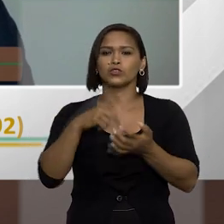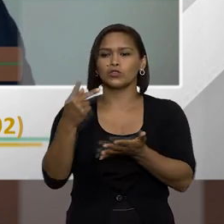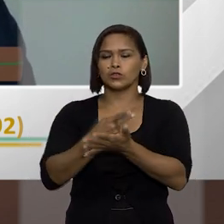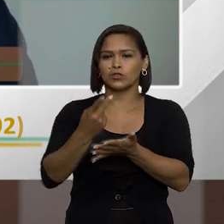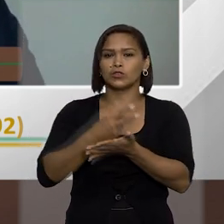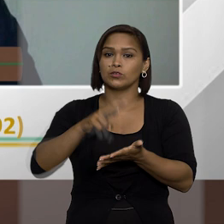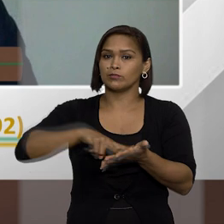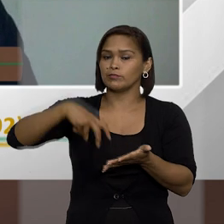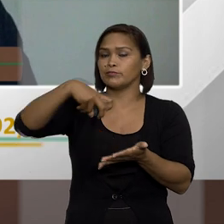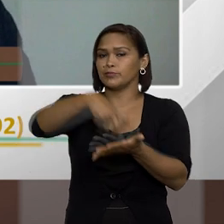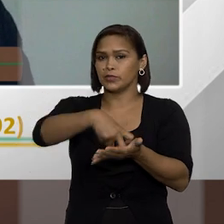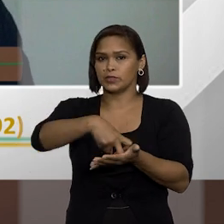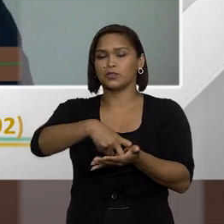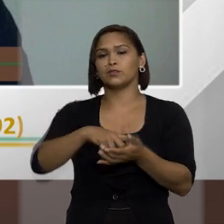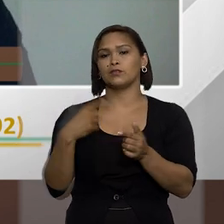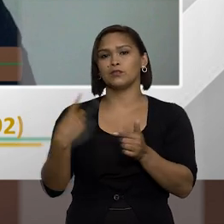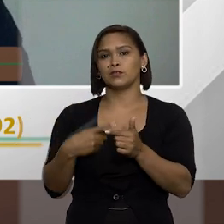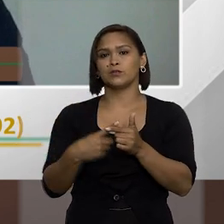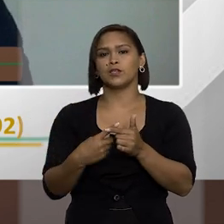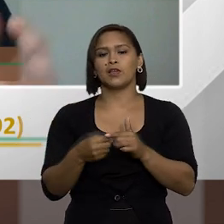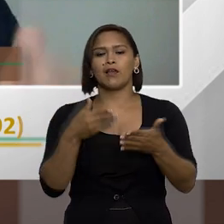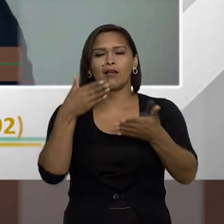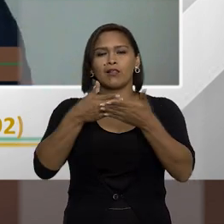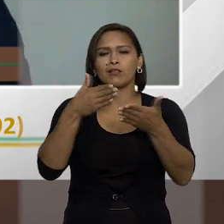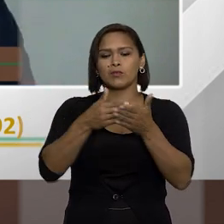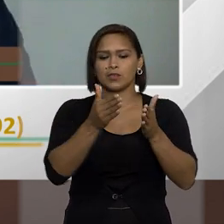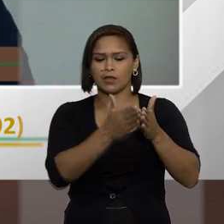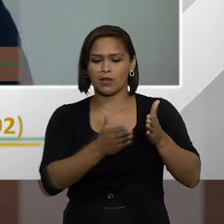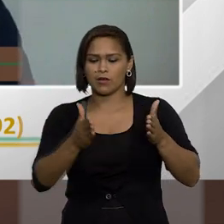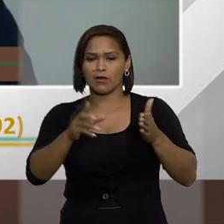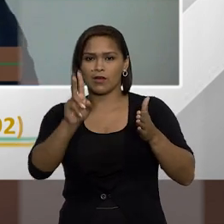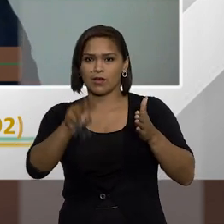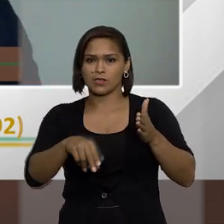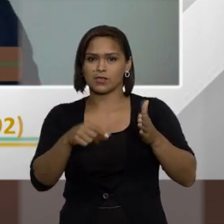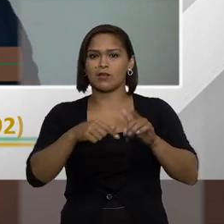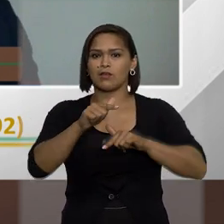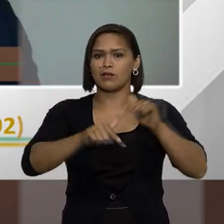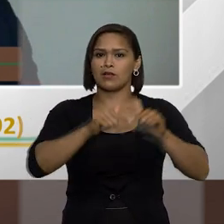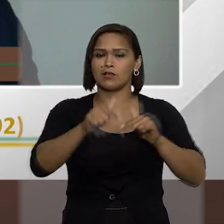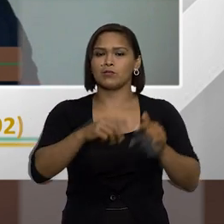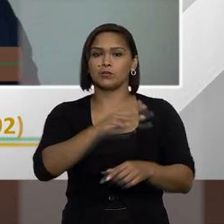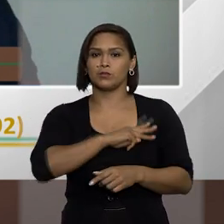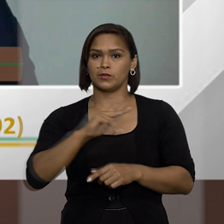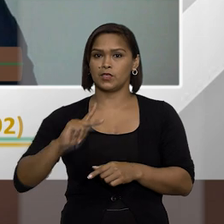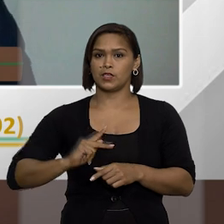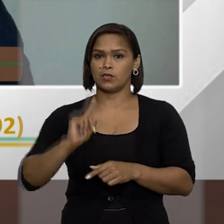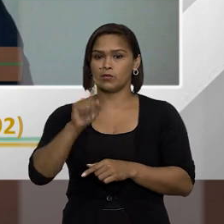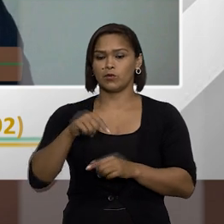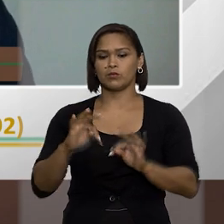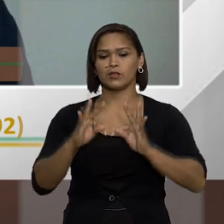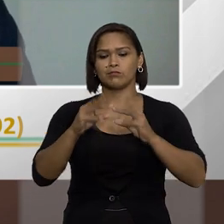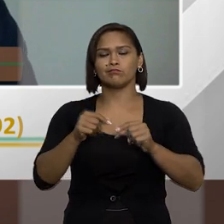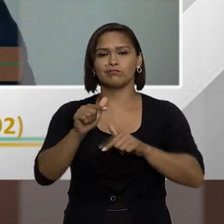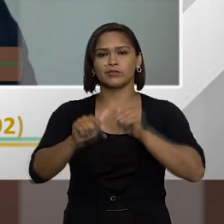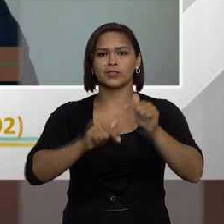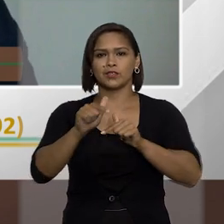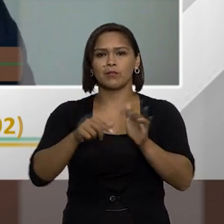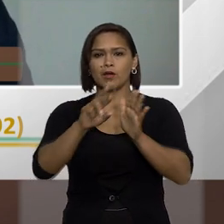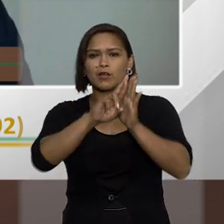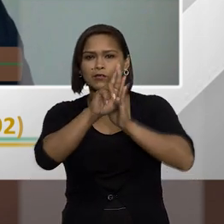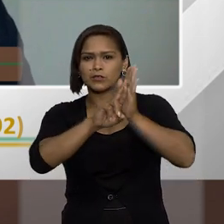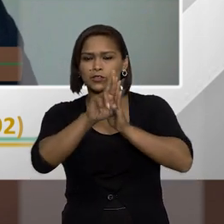impunidade né e com razão dada essa limitação temporal ao trabalho do Ministério Público né esse trabalho